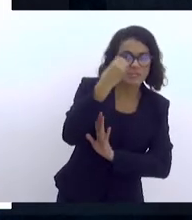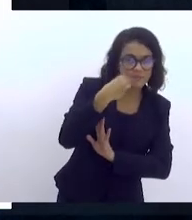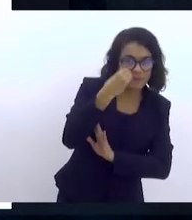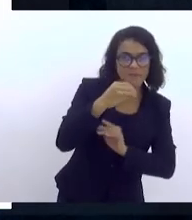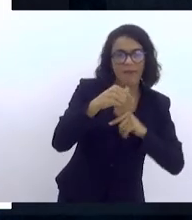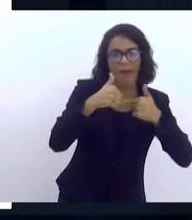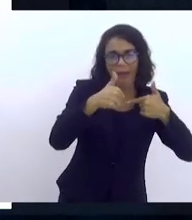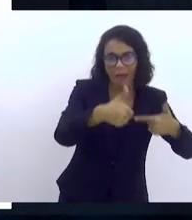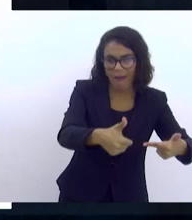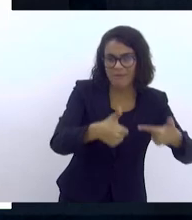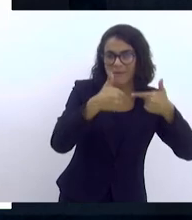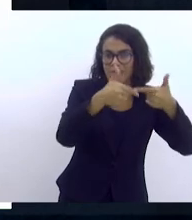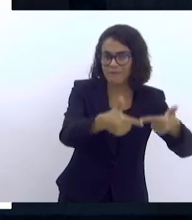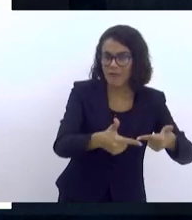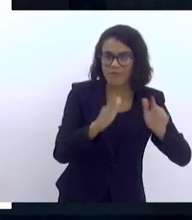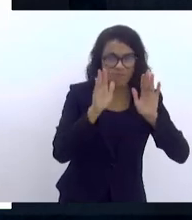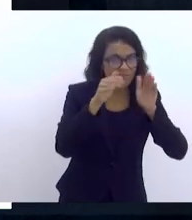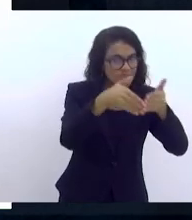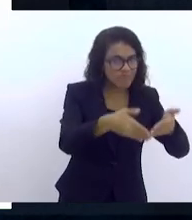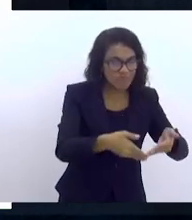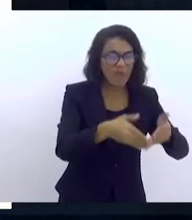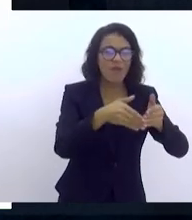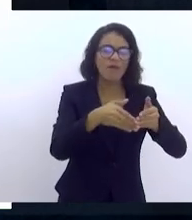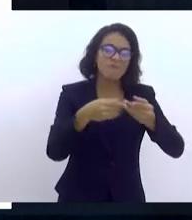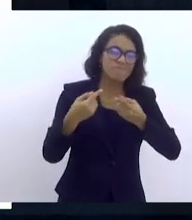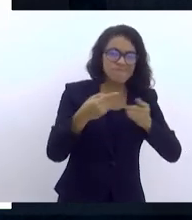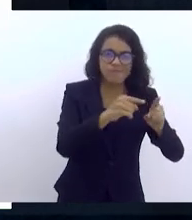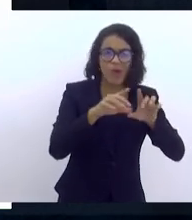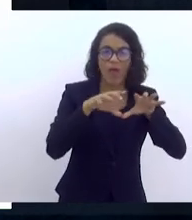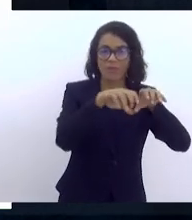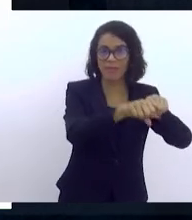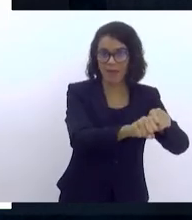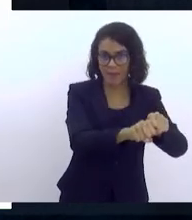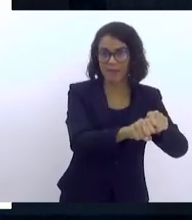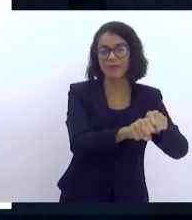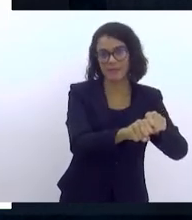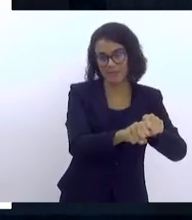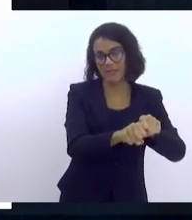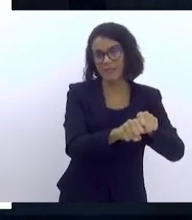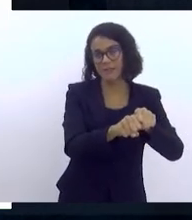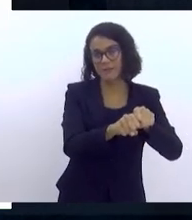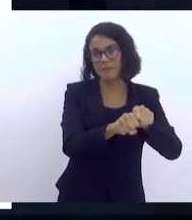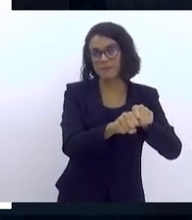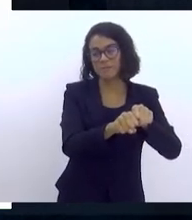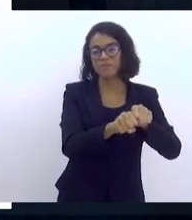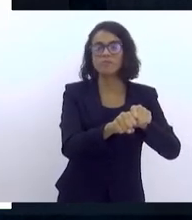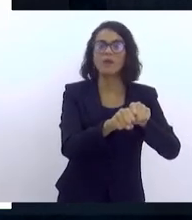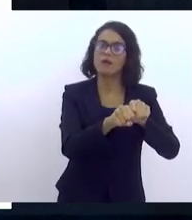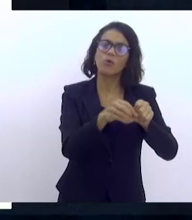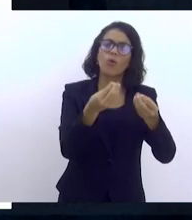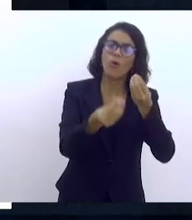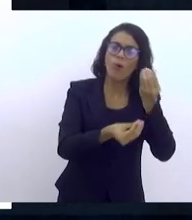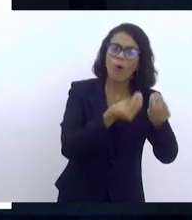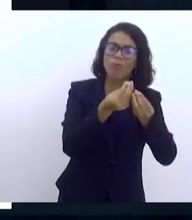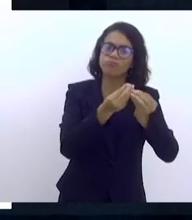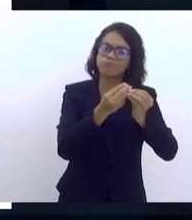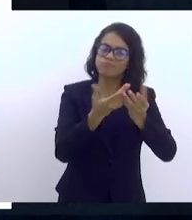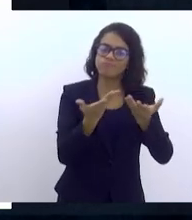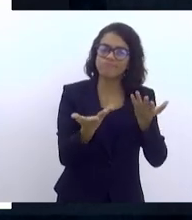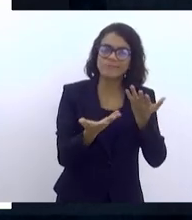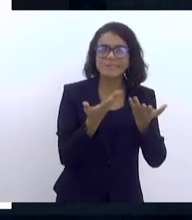e atividades voltadas para o enfrentamento aos ataques, a essas respostas